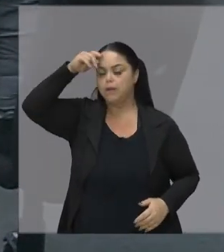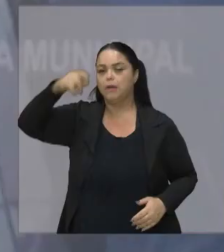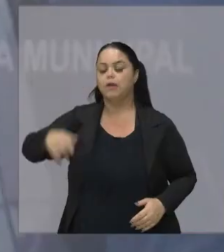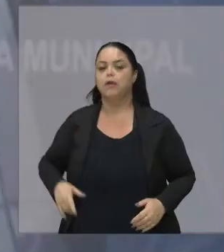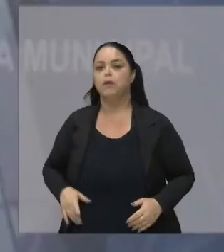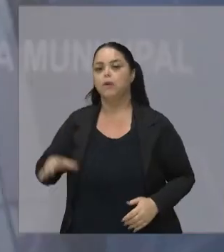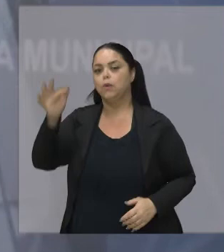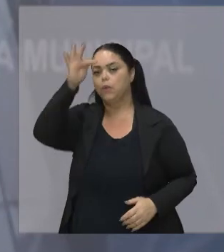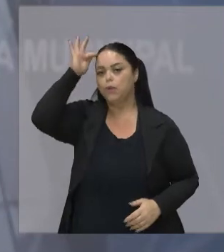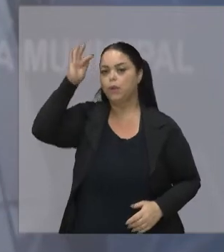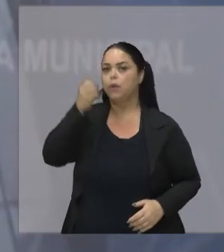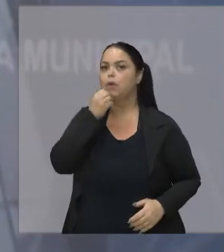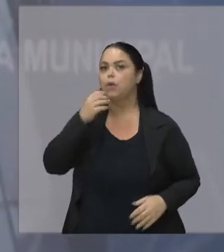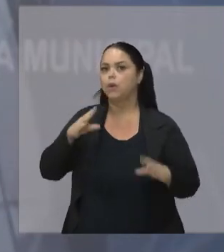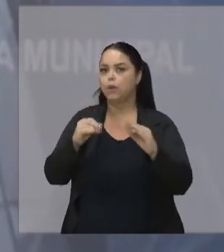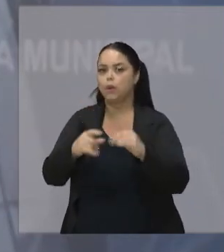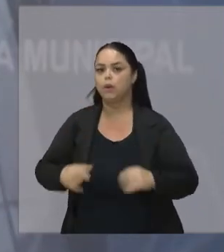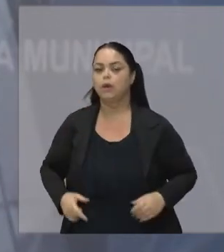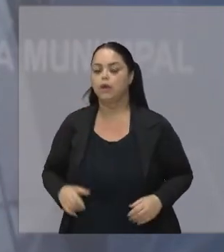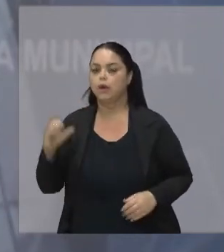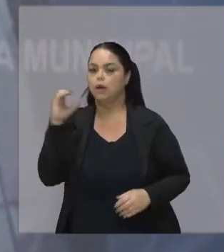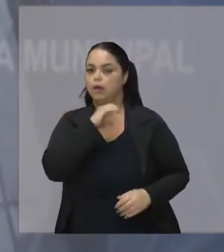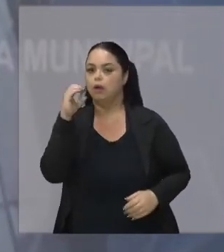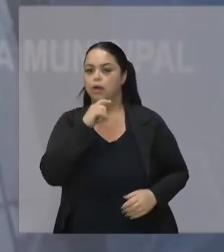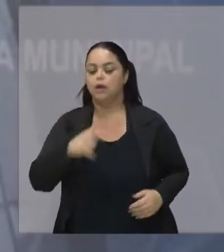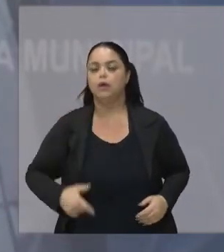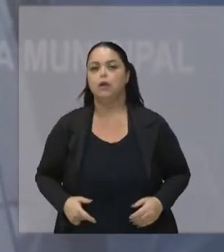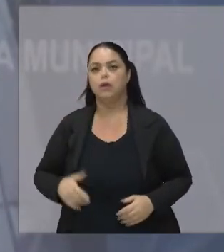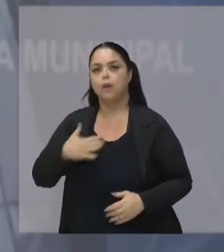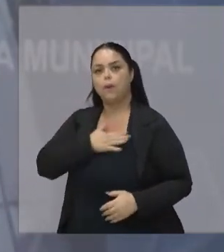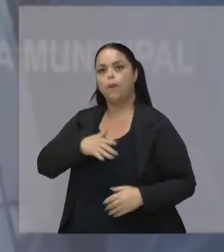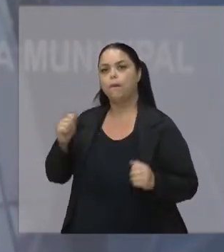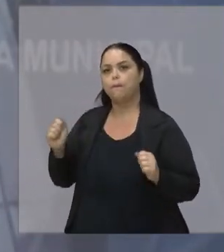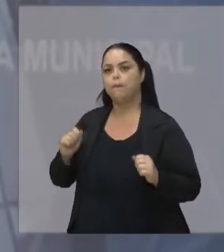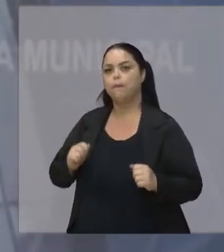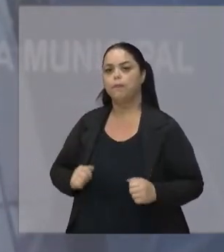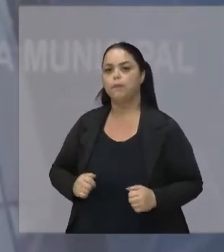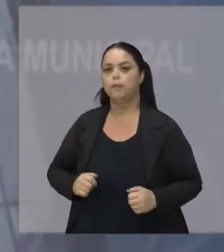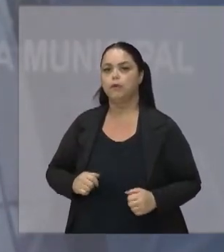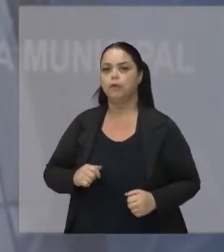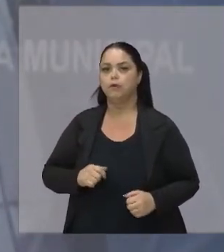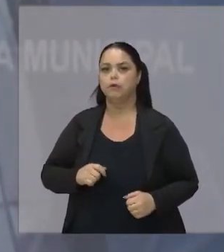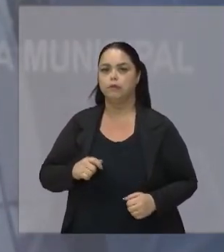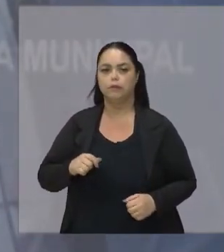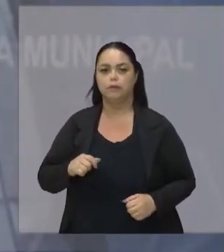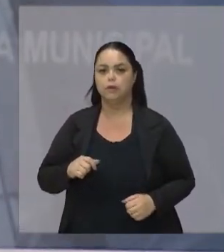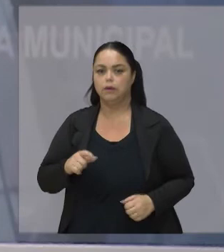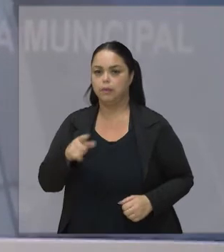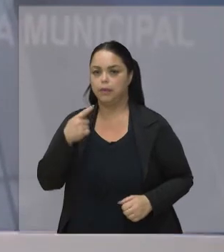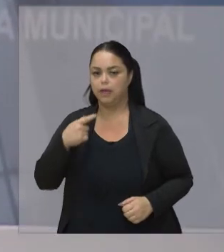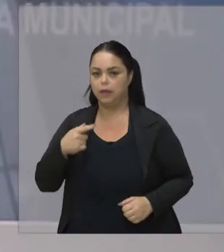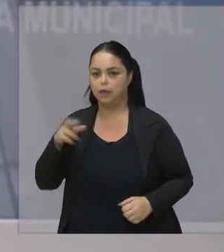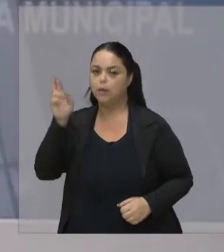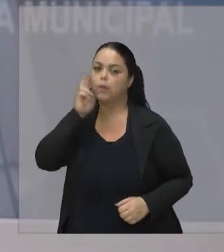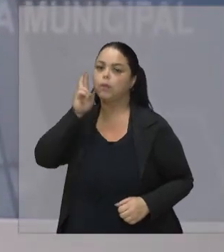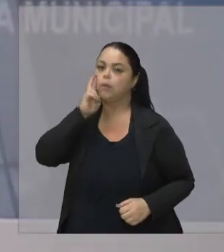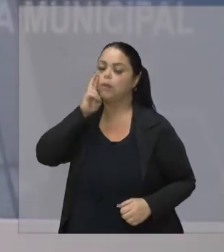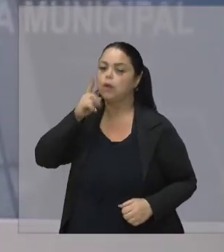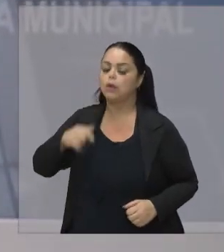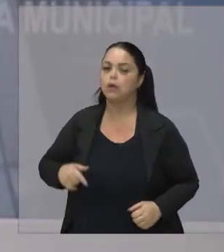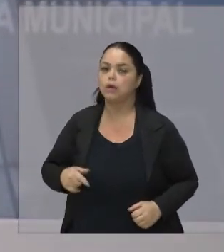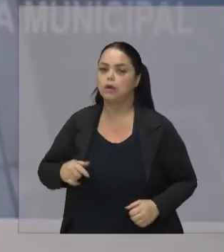Então boa noite Bem Bem rápido Quero saudar aqui O nosso vereador Renato Santiago E